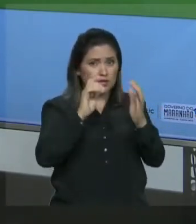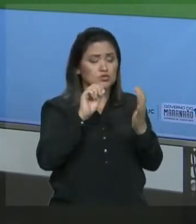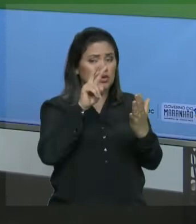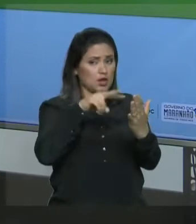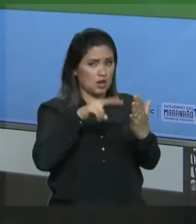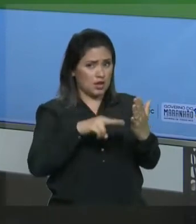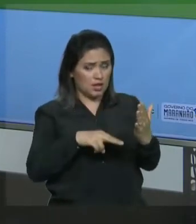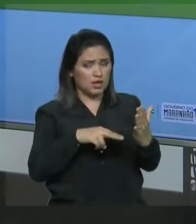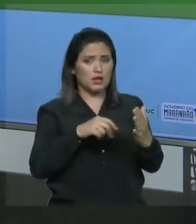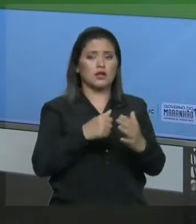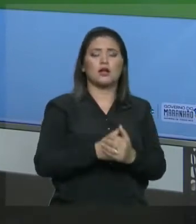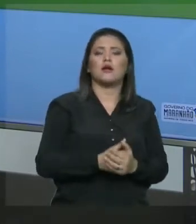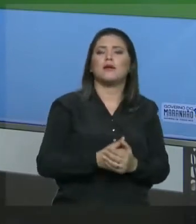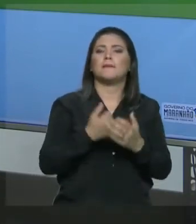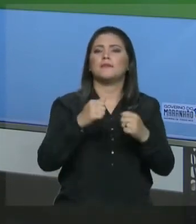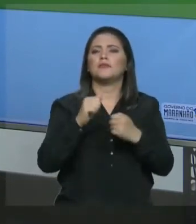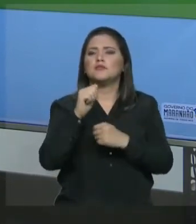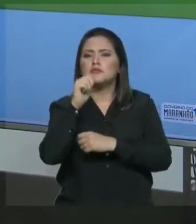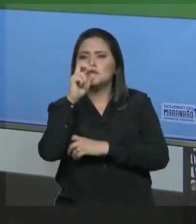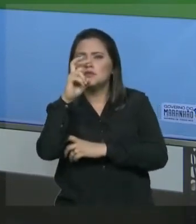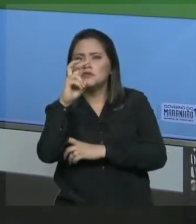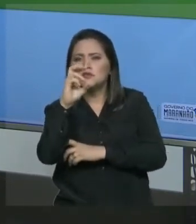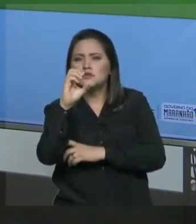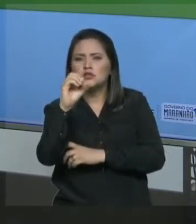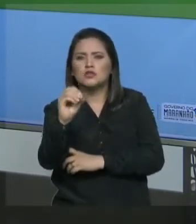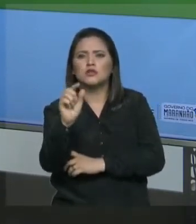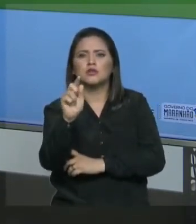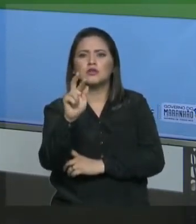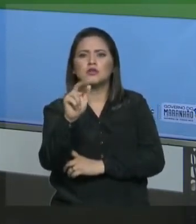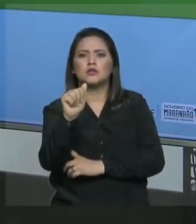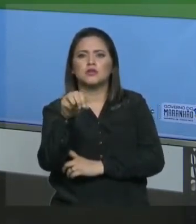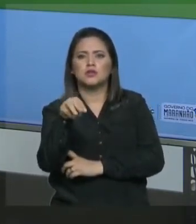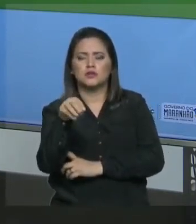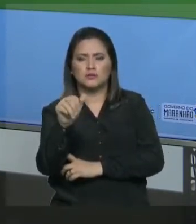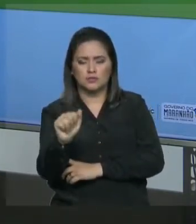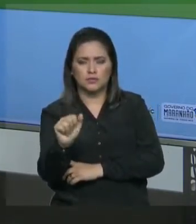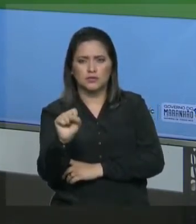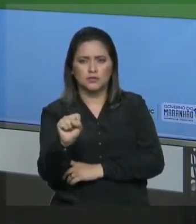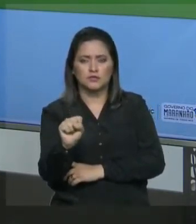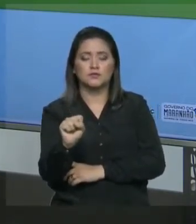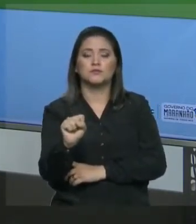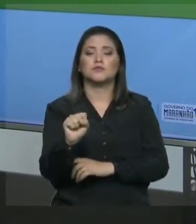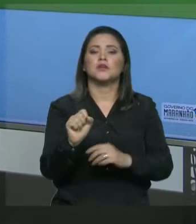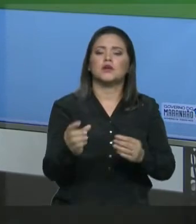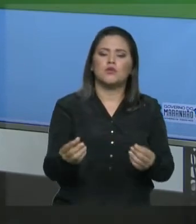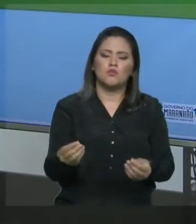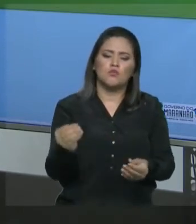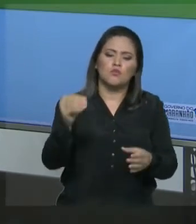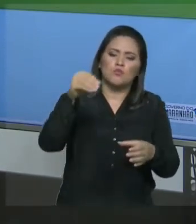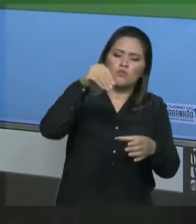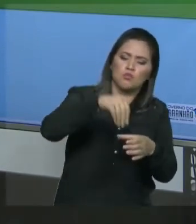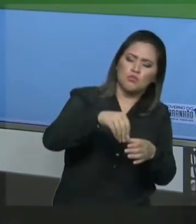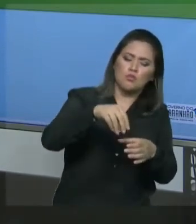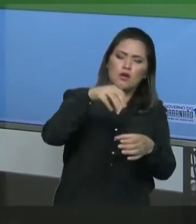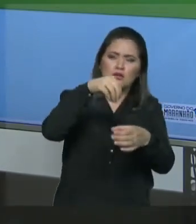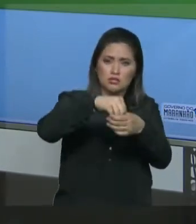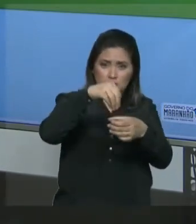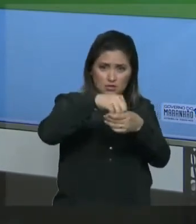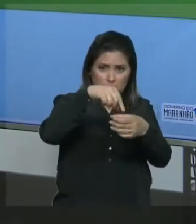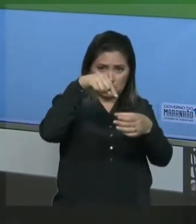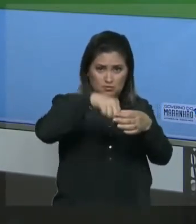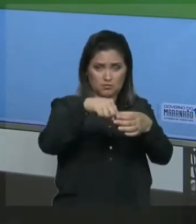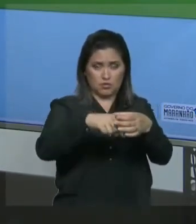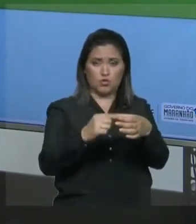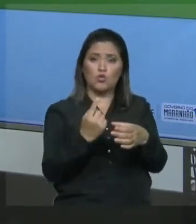50 gramas em uma jarra contendo para uma produção de 1 litro de suco. A maneira que ele